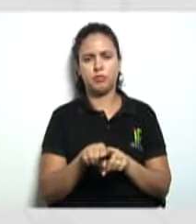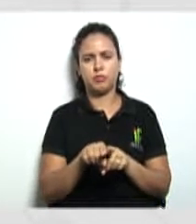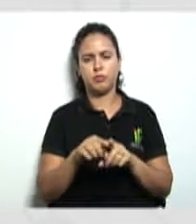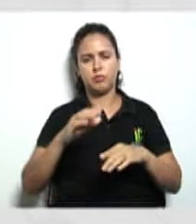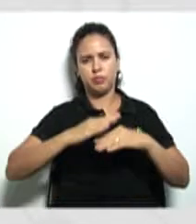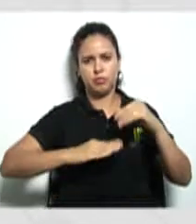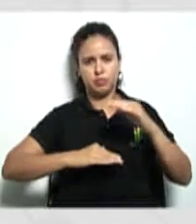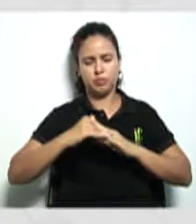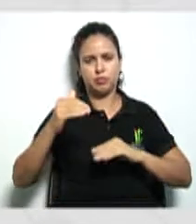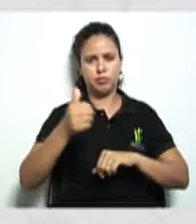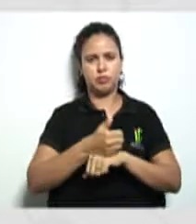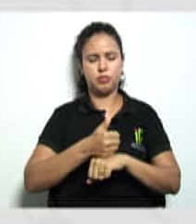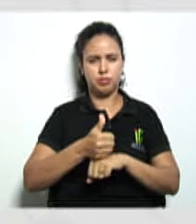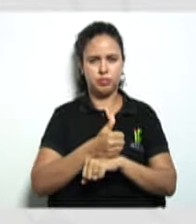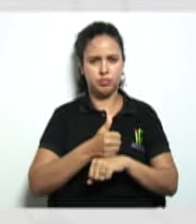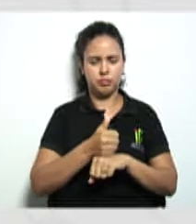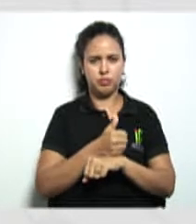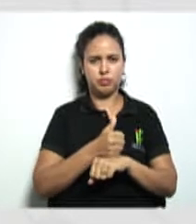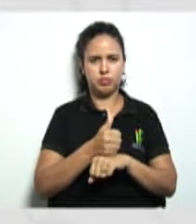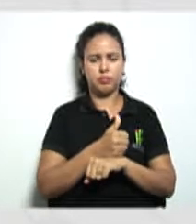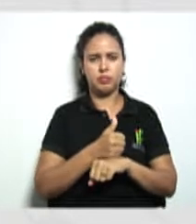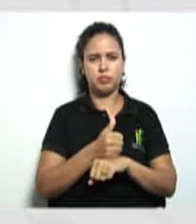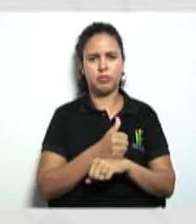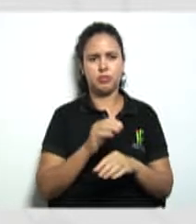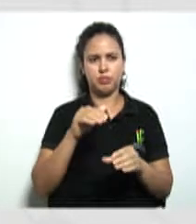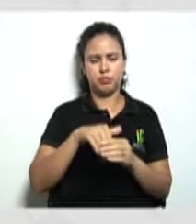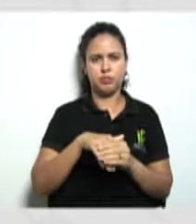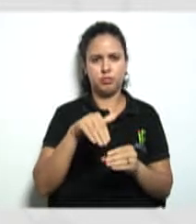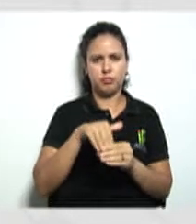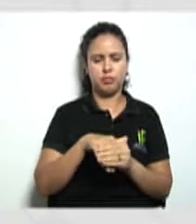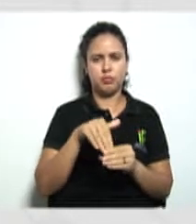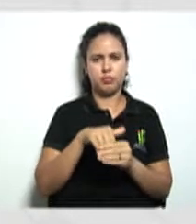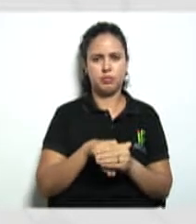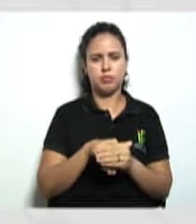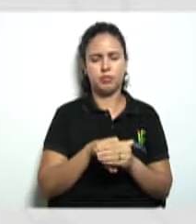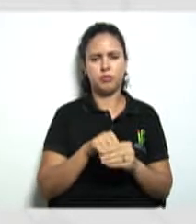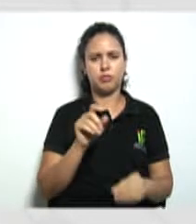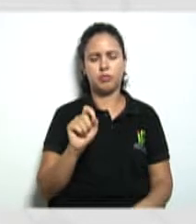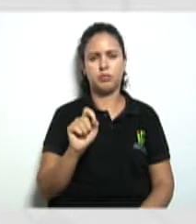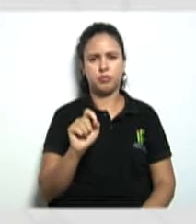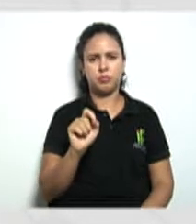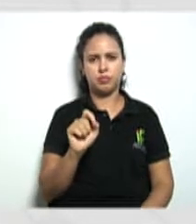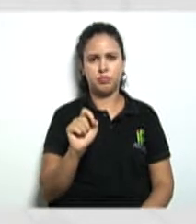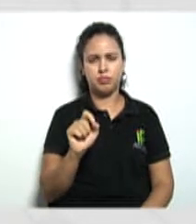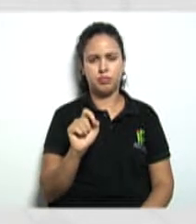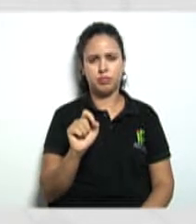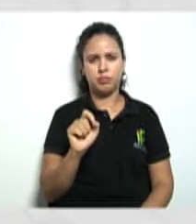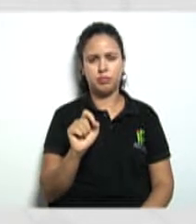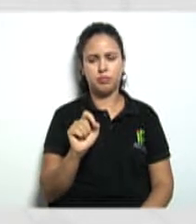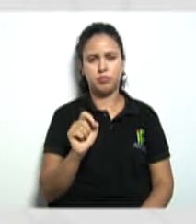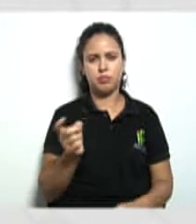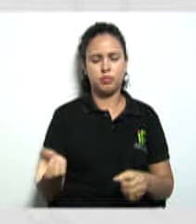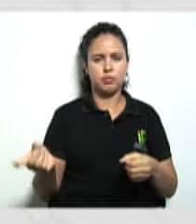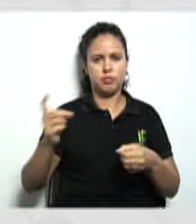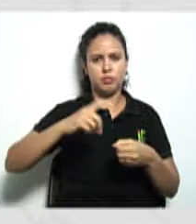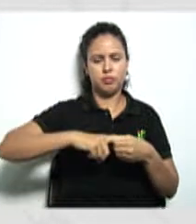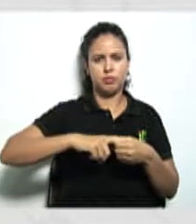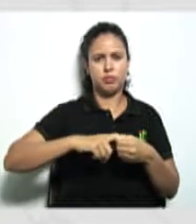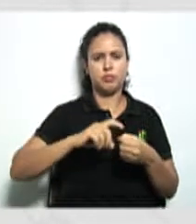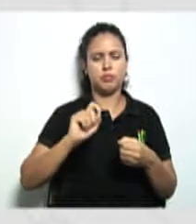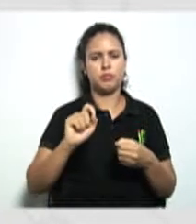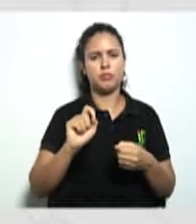vamos lá continuando eleitos para os órgãos de administração mas só um ponto eu vou voltar aquele pontinho só para falar para vocês